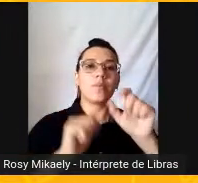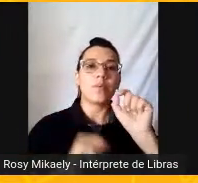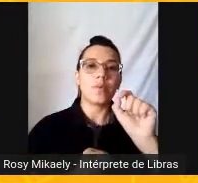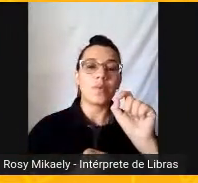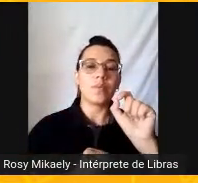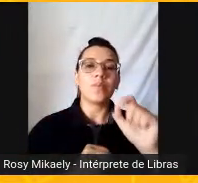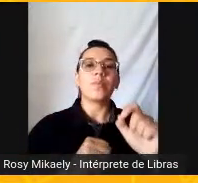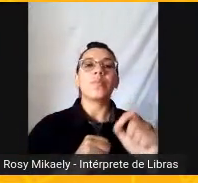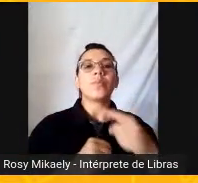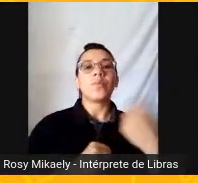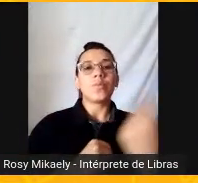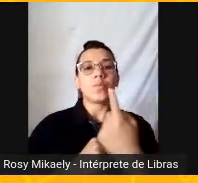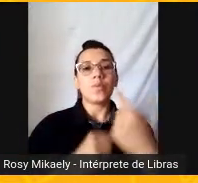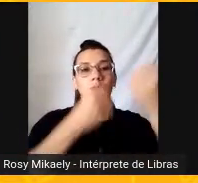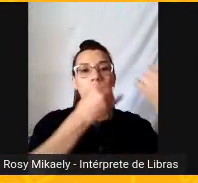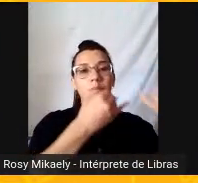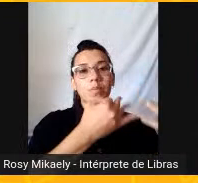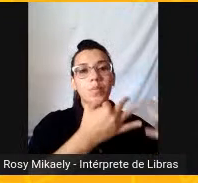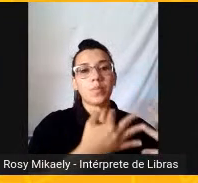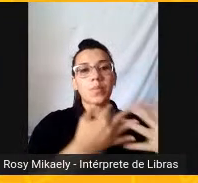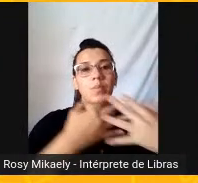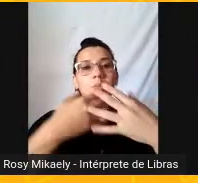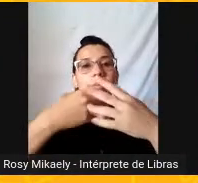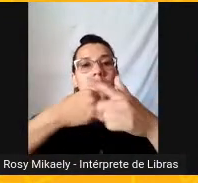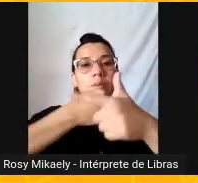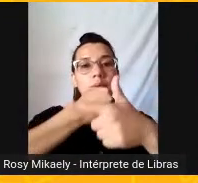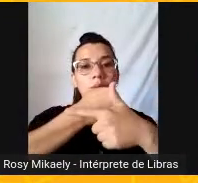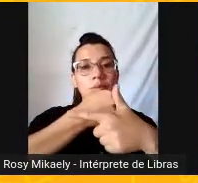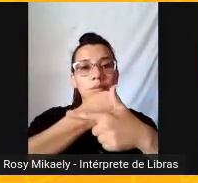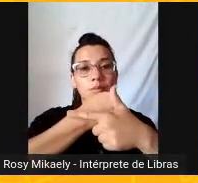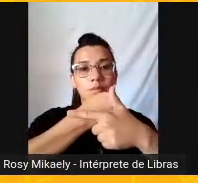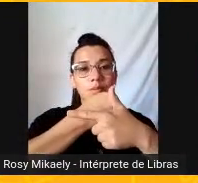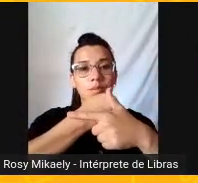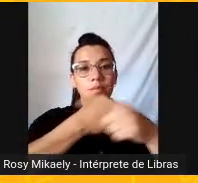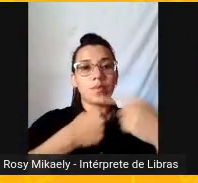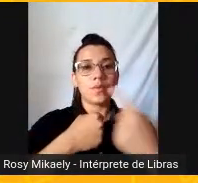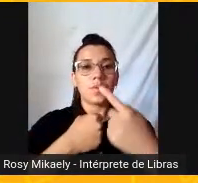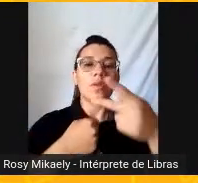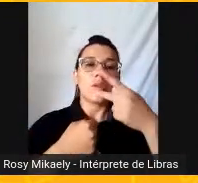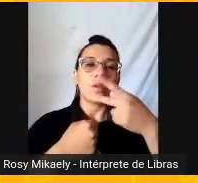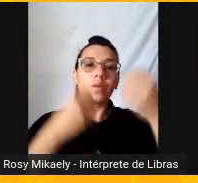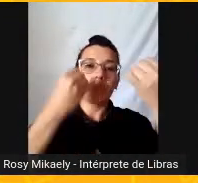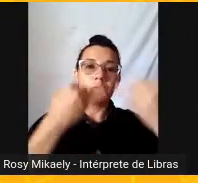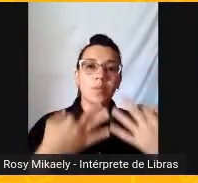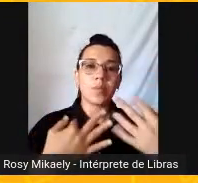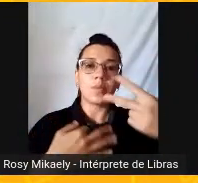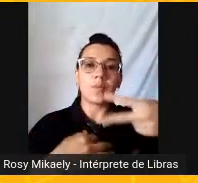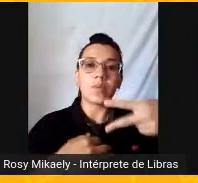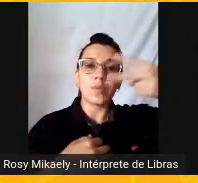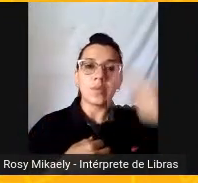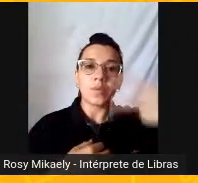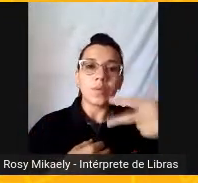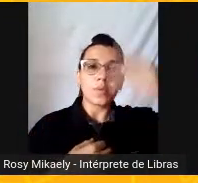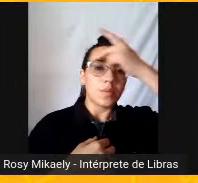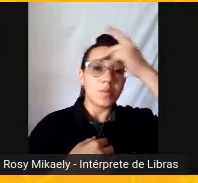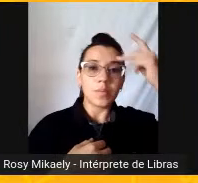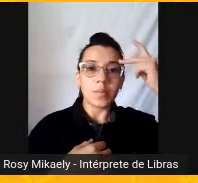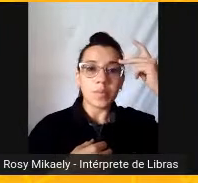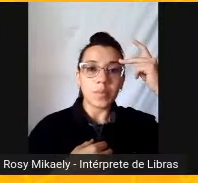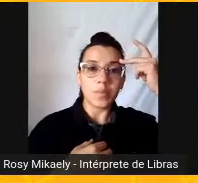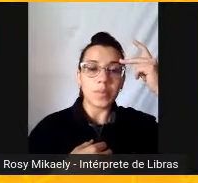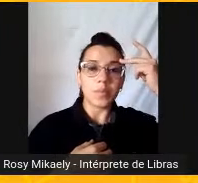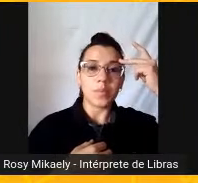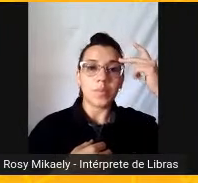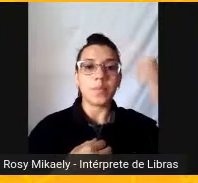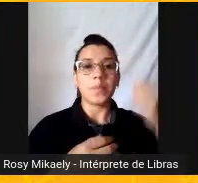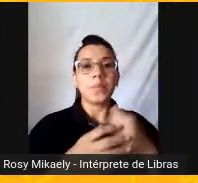a gente fala de segunda pessoa, de convencer alguém. Bom, até agora nós vimos